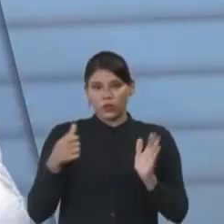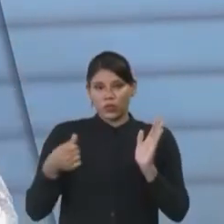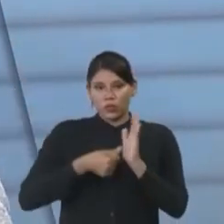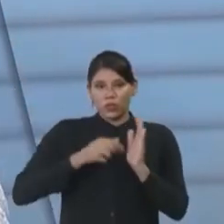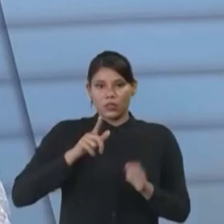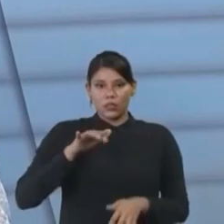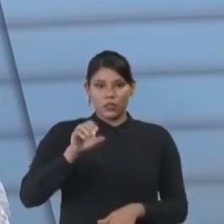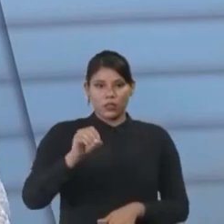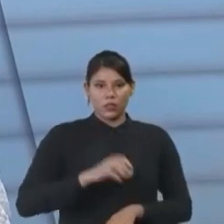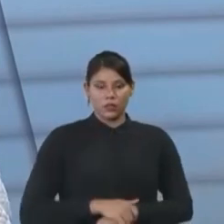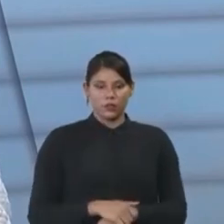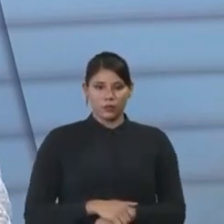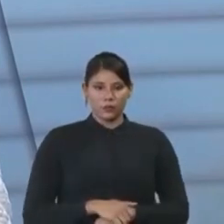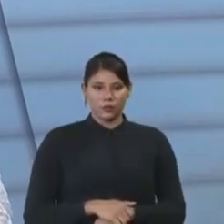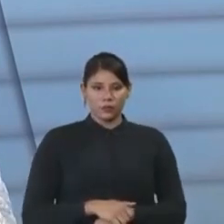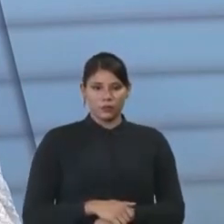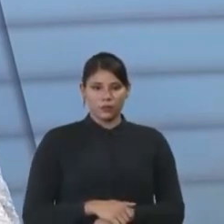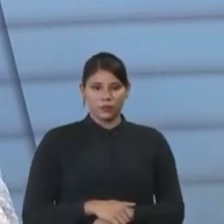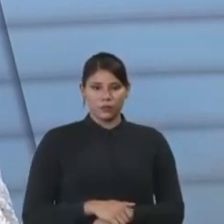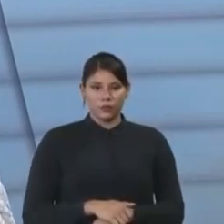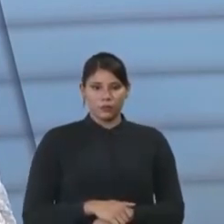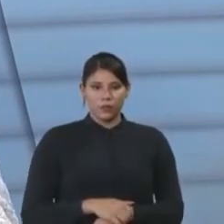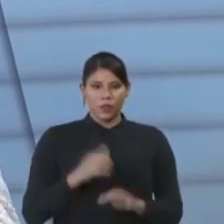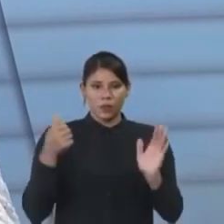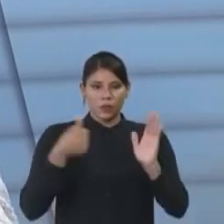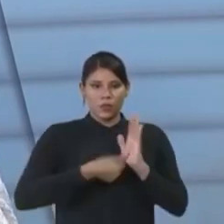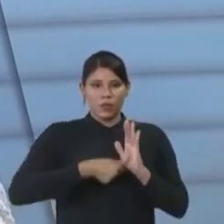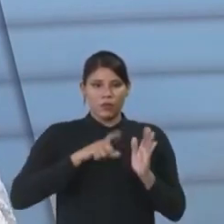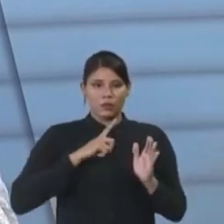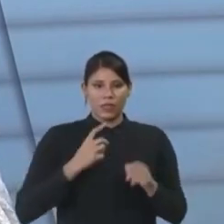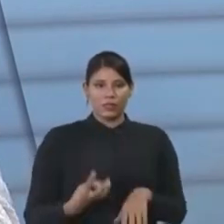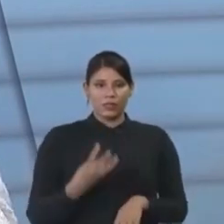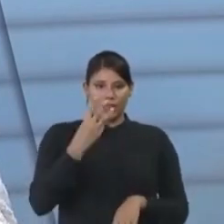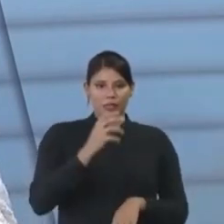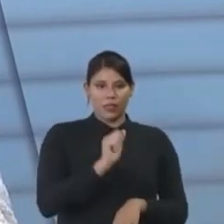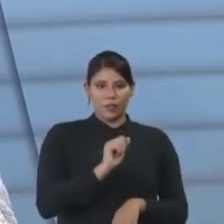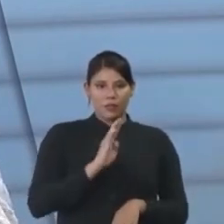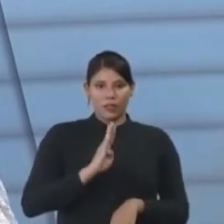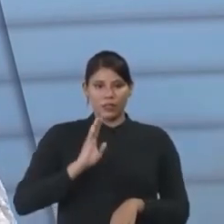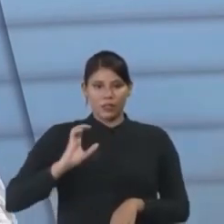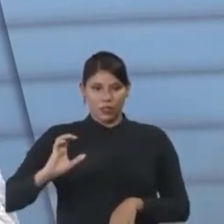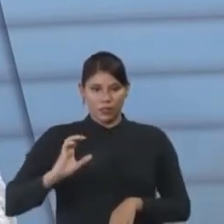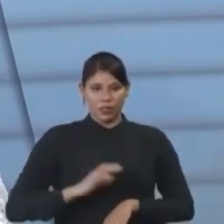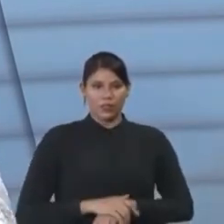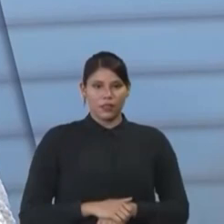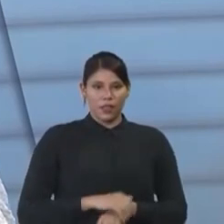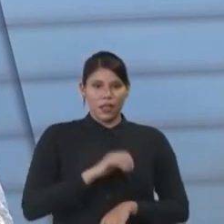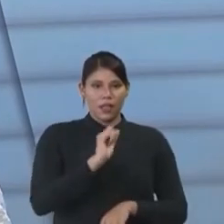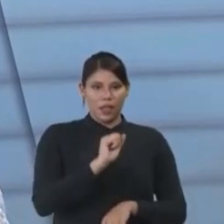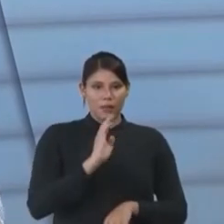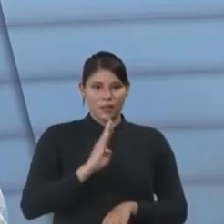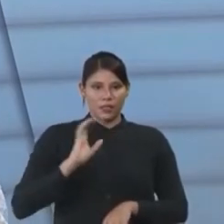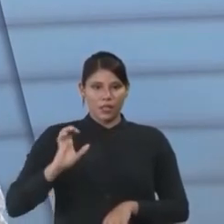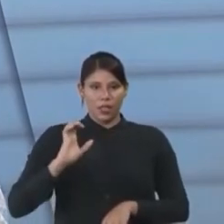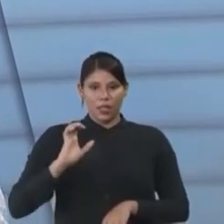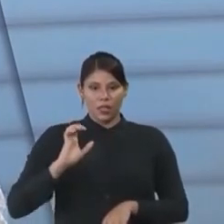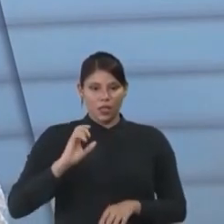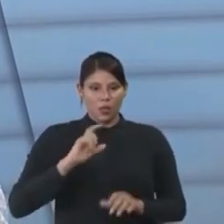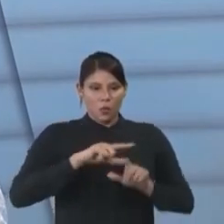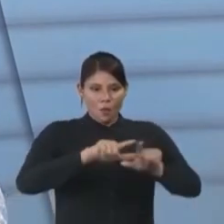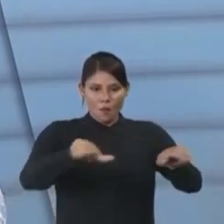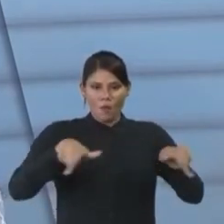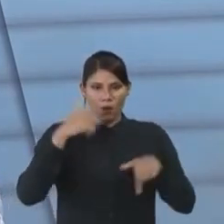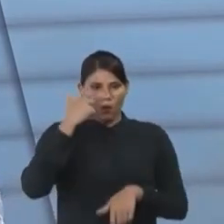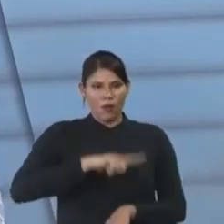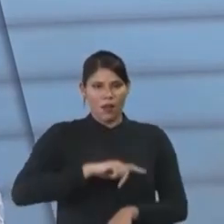tirou o selo A? O selo tem três classificações, A, B, C. A, B e C. Ninguém tirou A. Ninguém